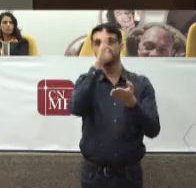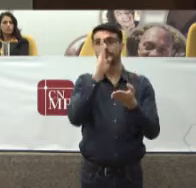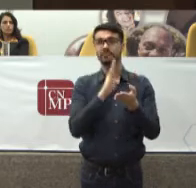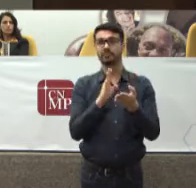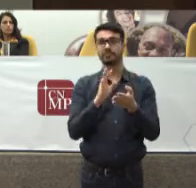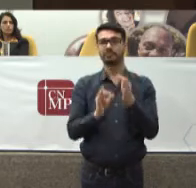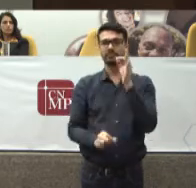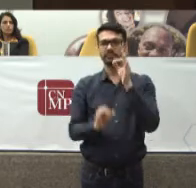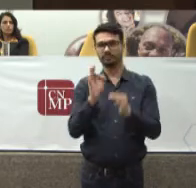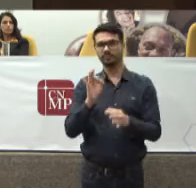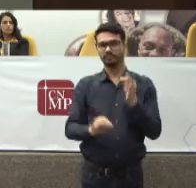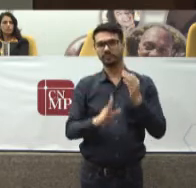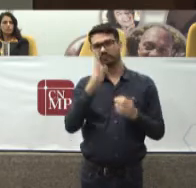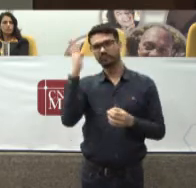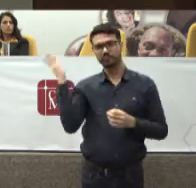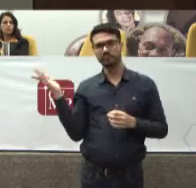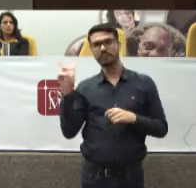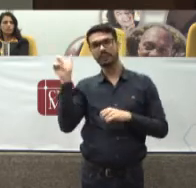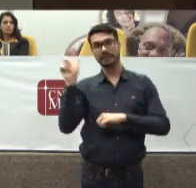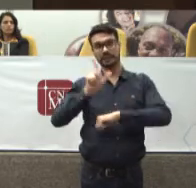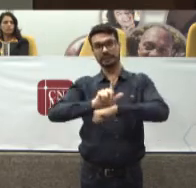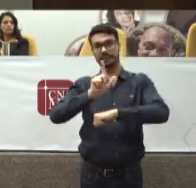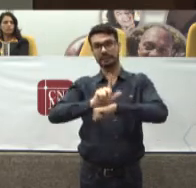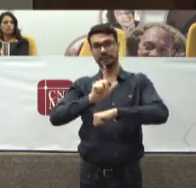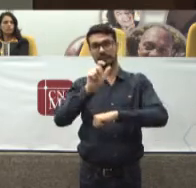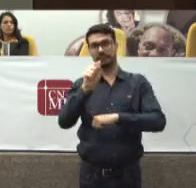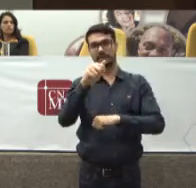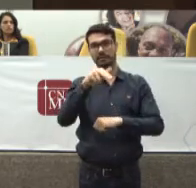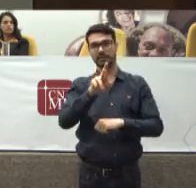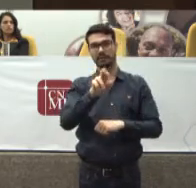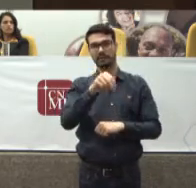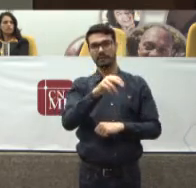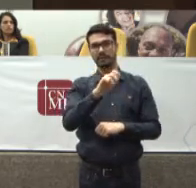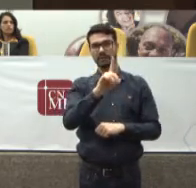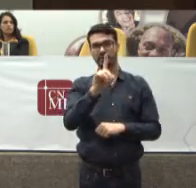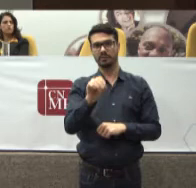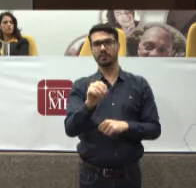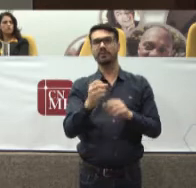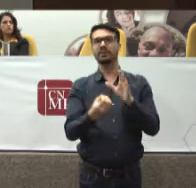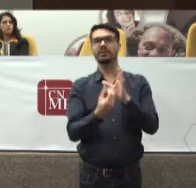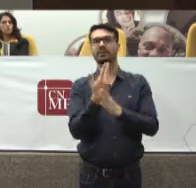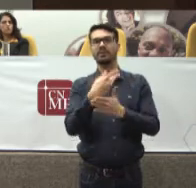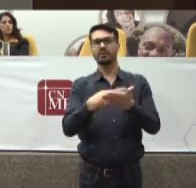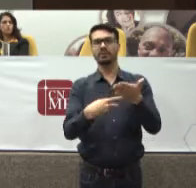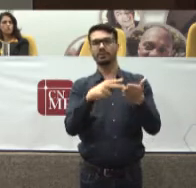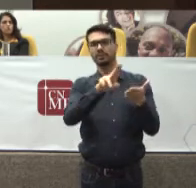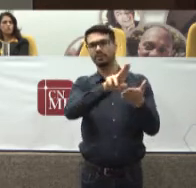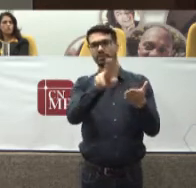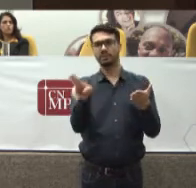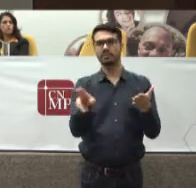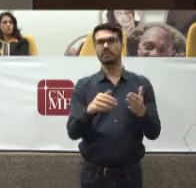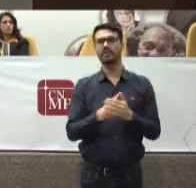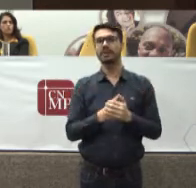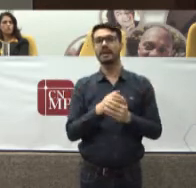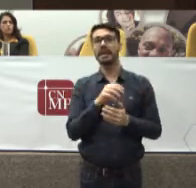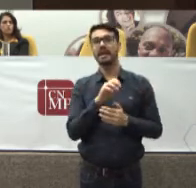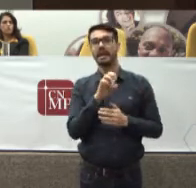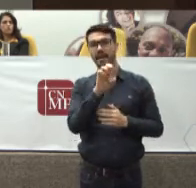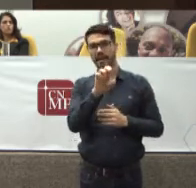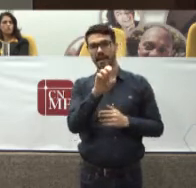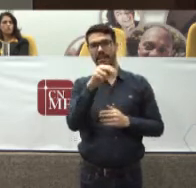a liderança Do conselheiro Arnaldo Rossepian Intuiu Criou Um projeto Chamado E-NATJUS